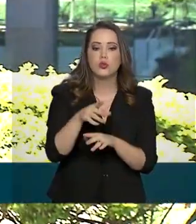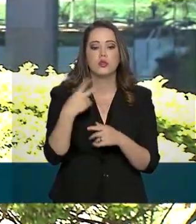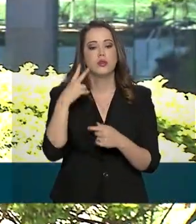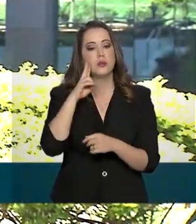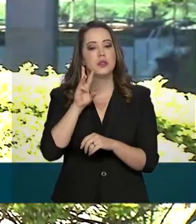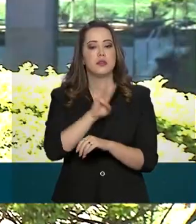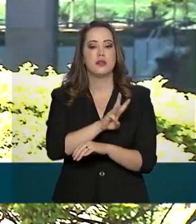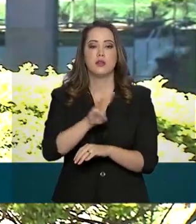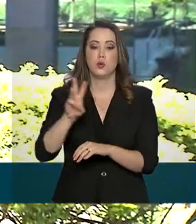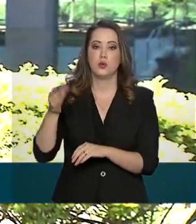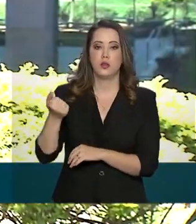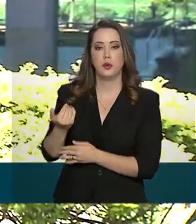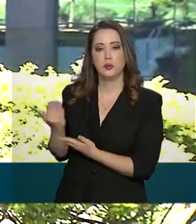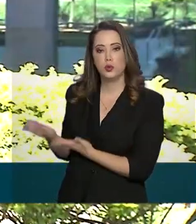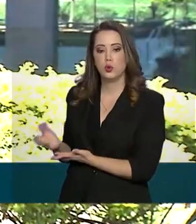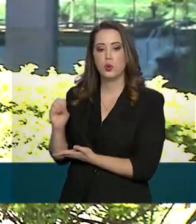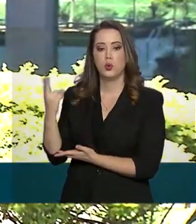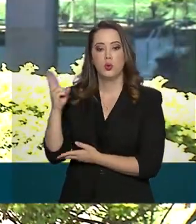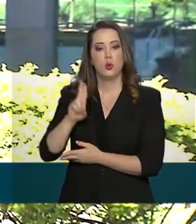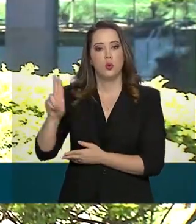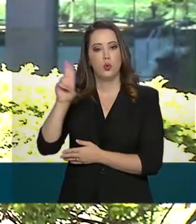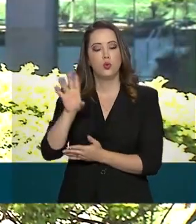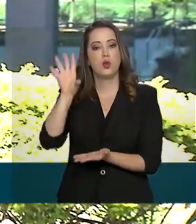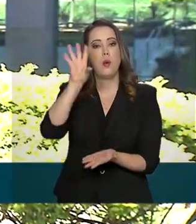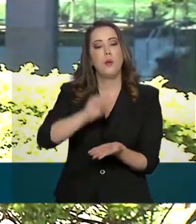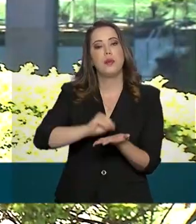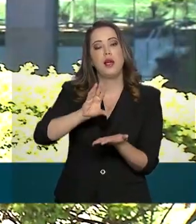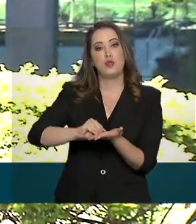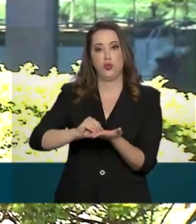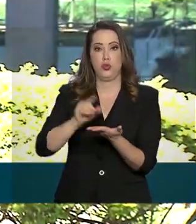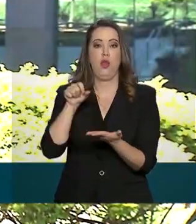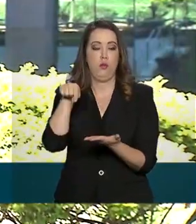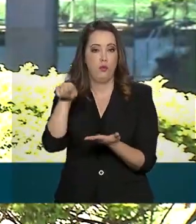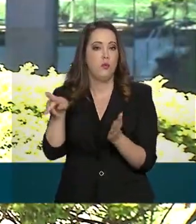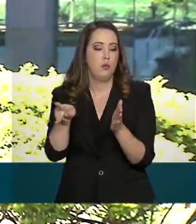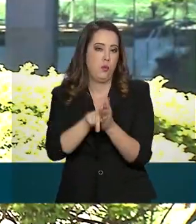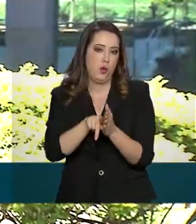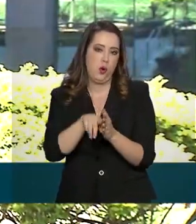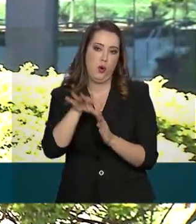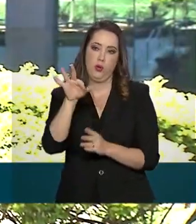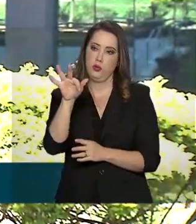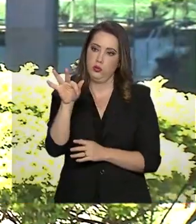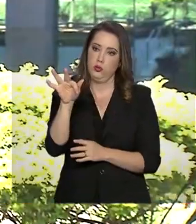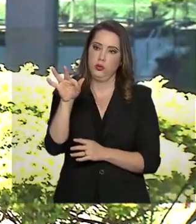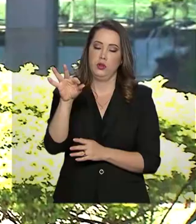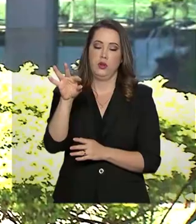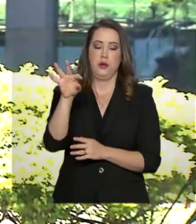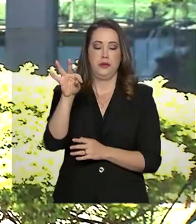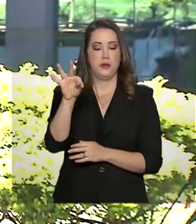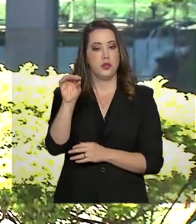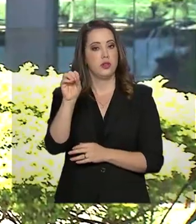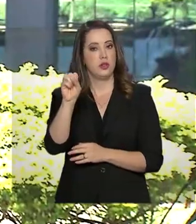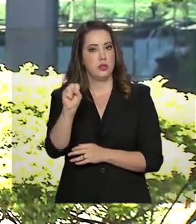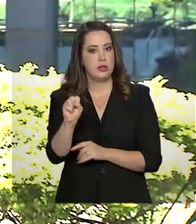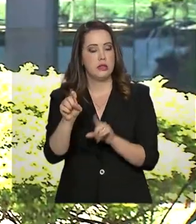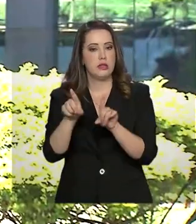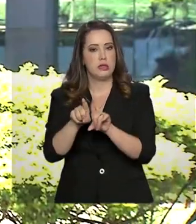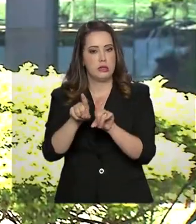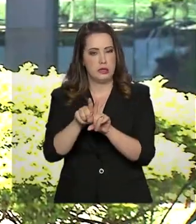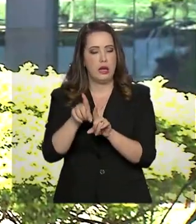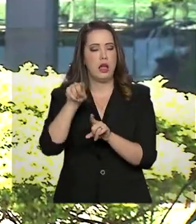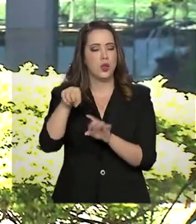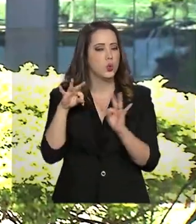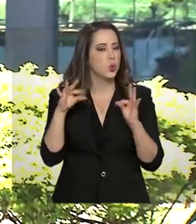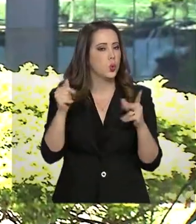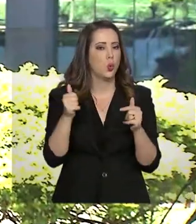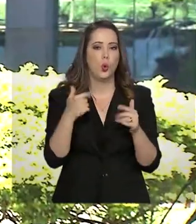FGTS na internet ou usar os aplicativos do FGTS, que está disponível para todas